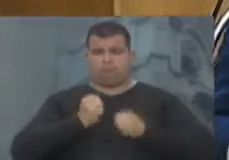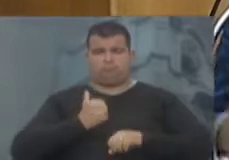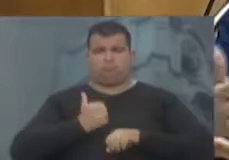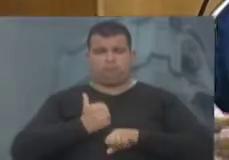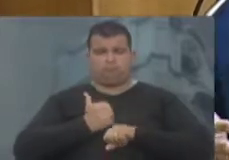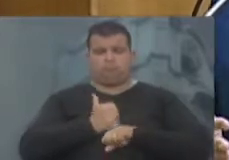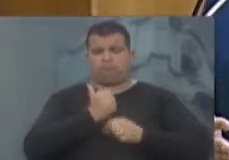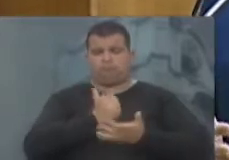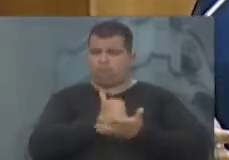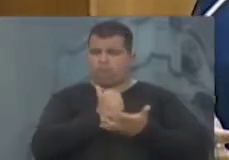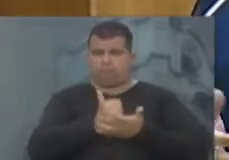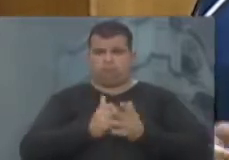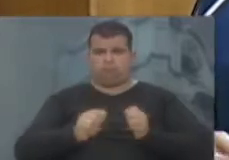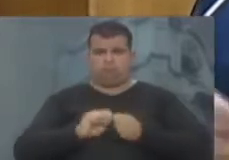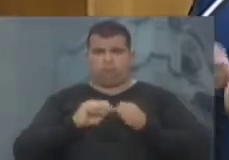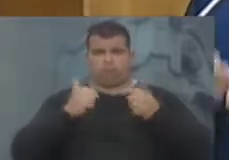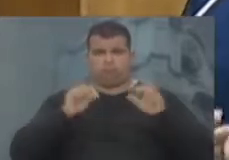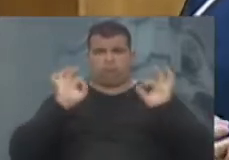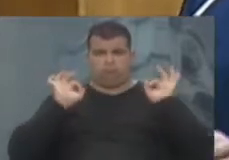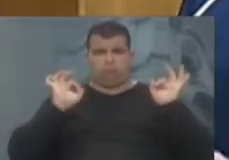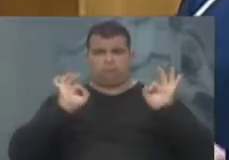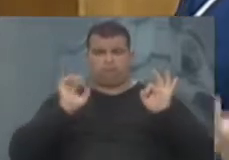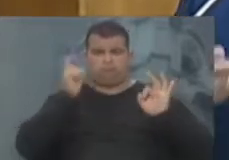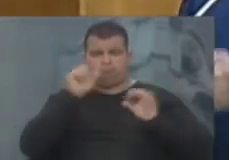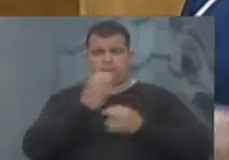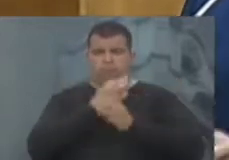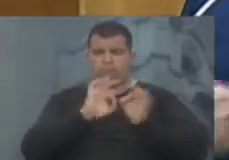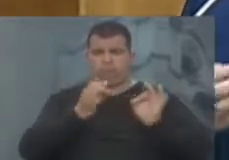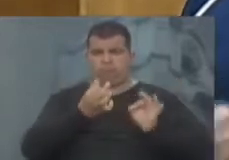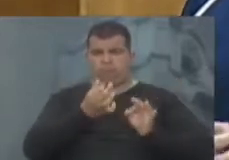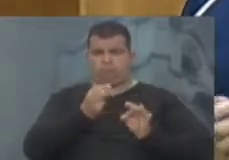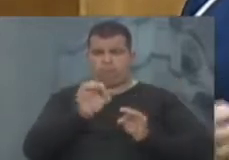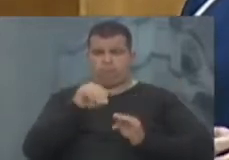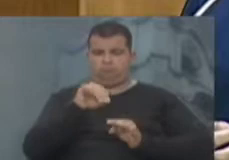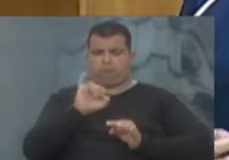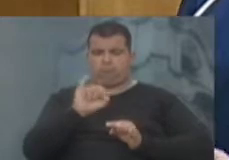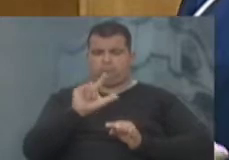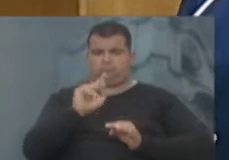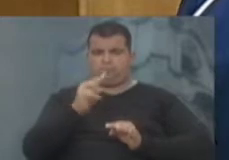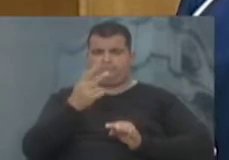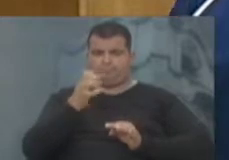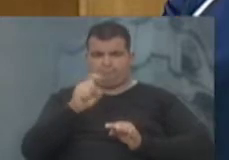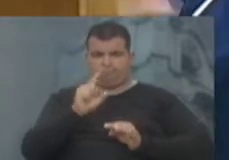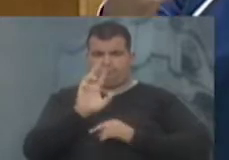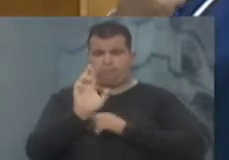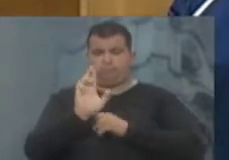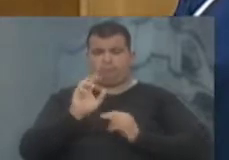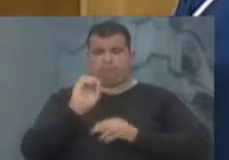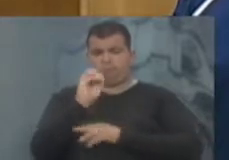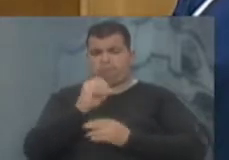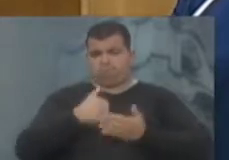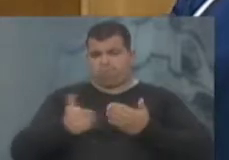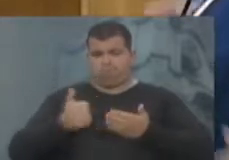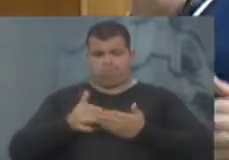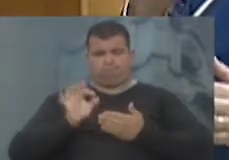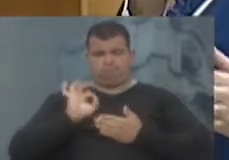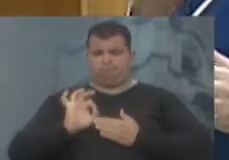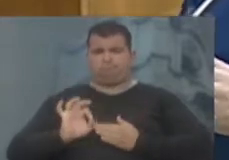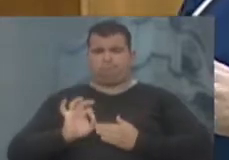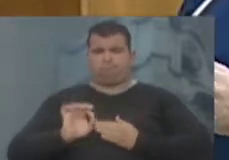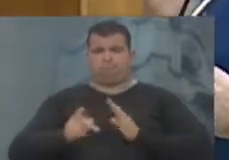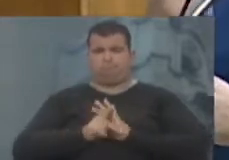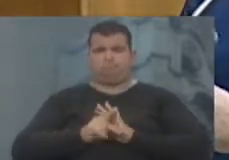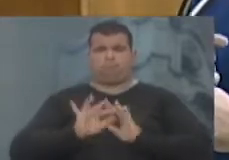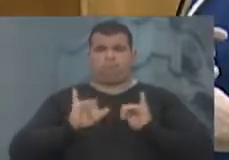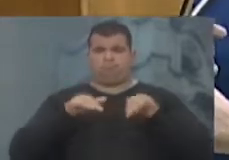trabalho sublime para conseguir resgatar esses 60 milhões de reais que Porto Alegre perderia pelo